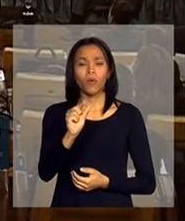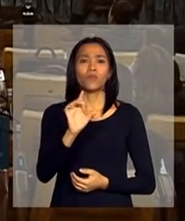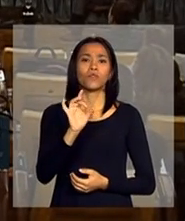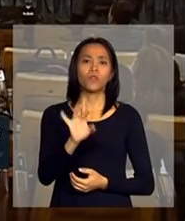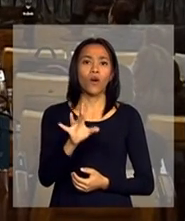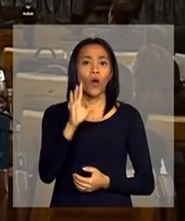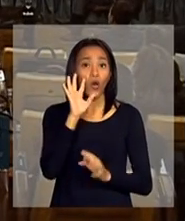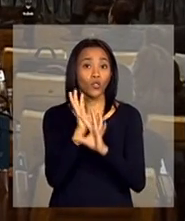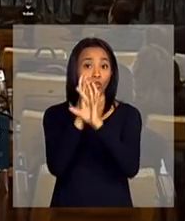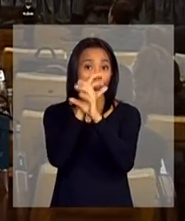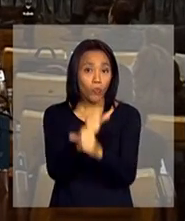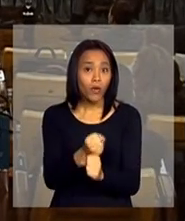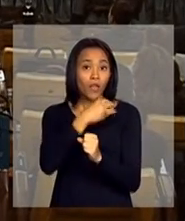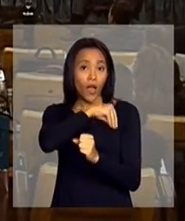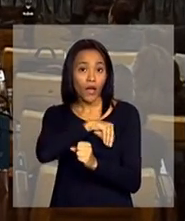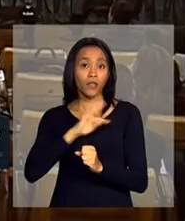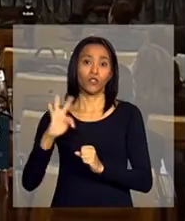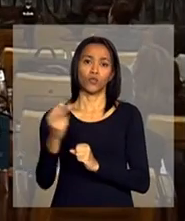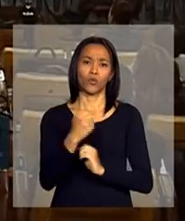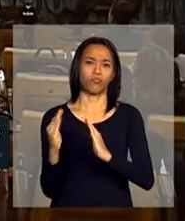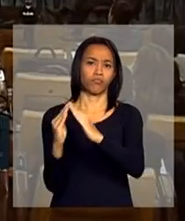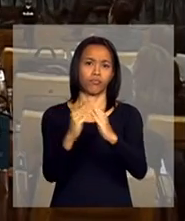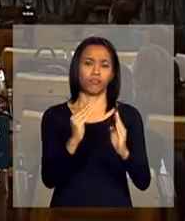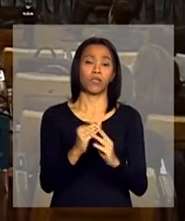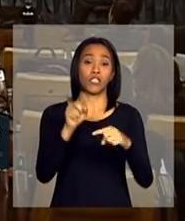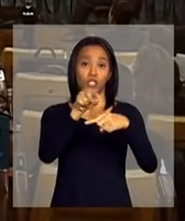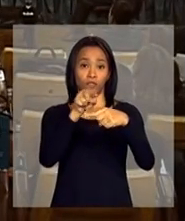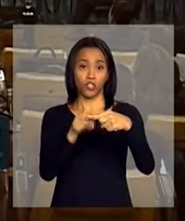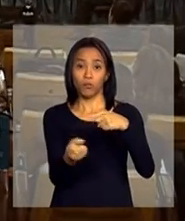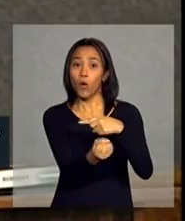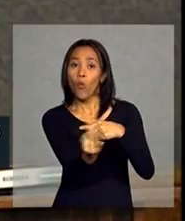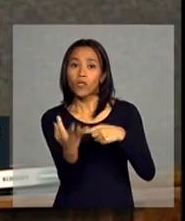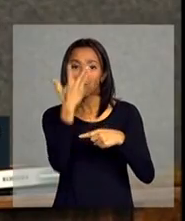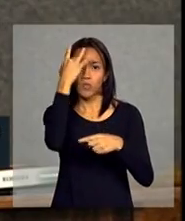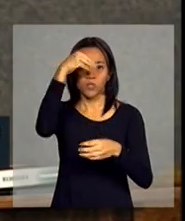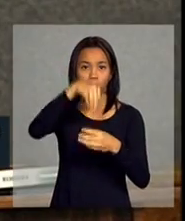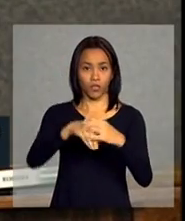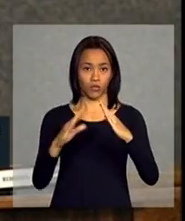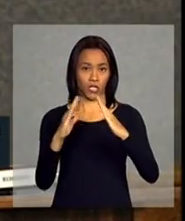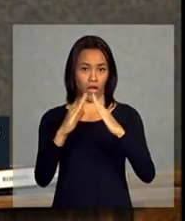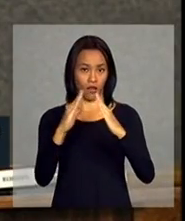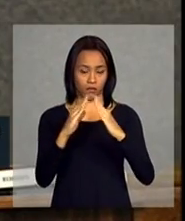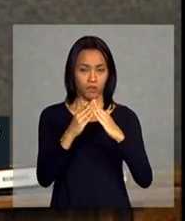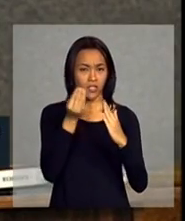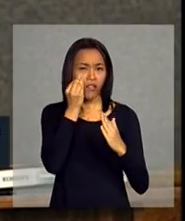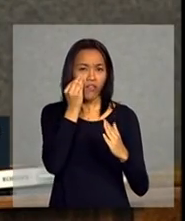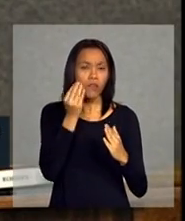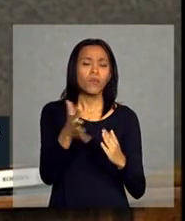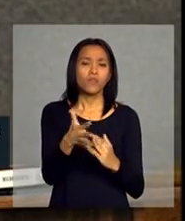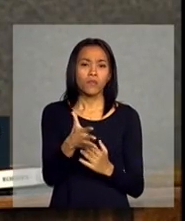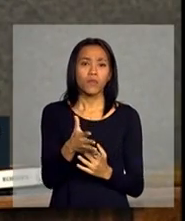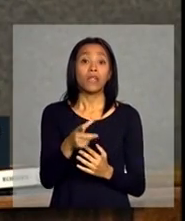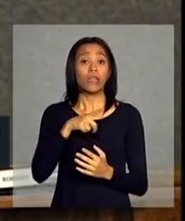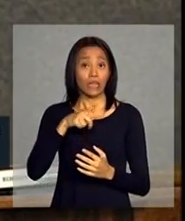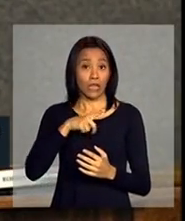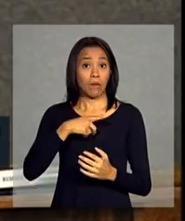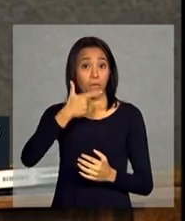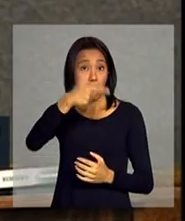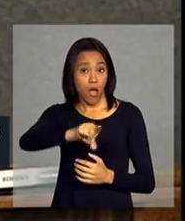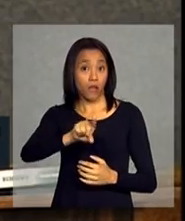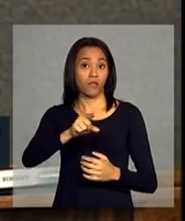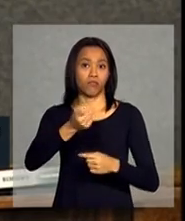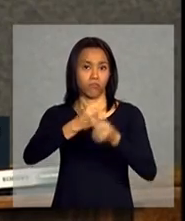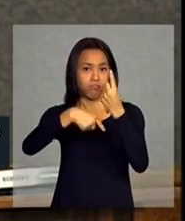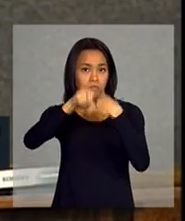olhando a soma da renda do trabalho de todo mundo do domicílio dividido pelo número de membros para pegar um pouco o efeito familiar. Então, tem mais prosperidade familiar,